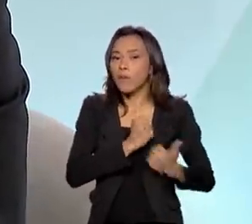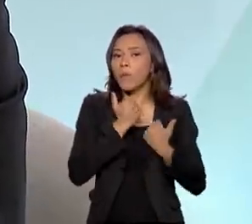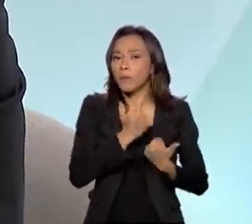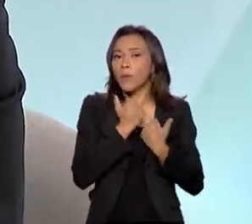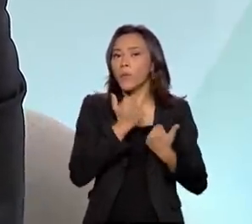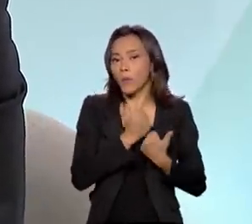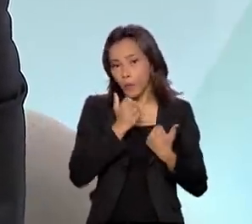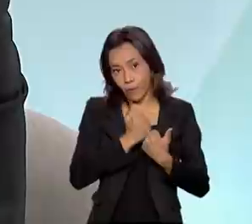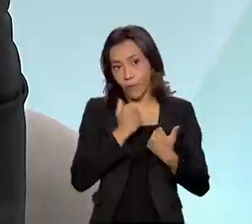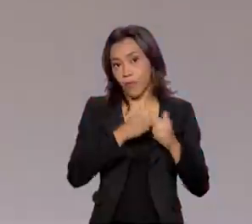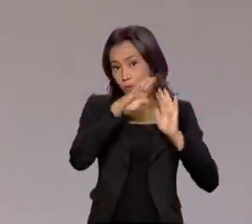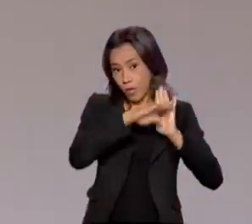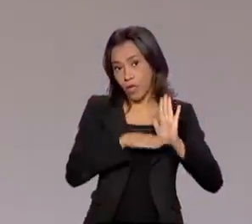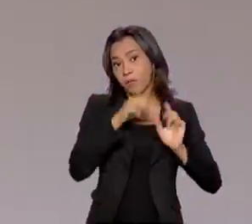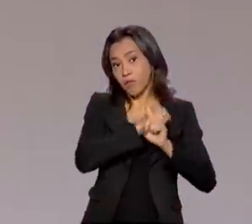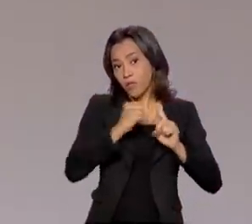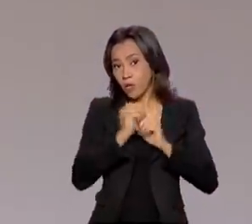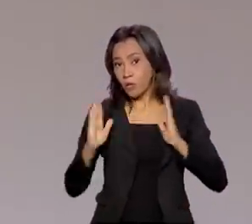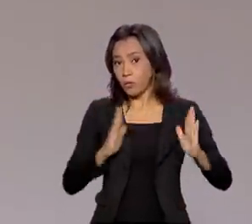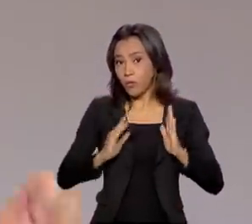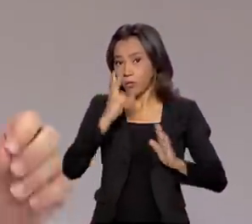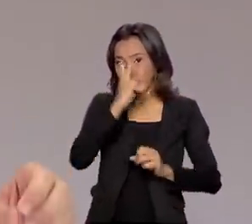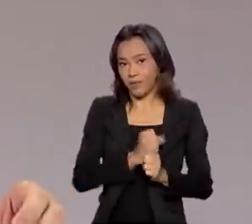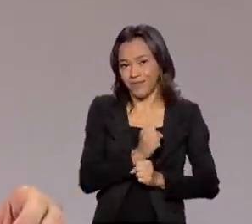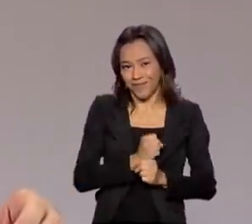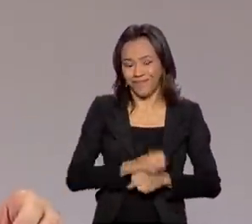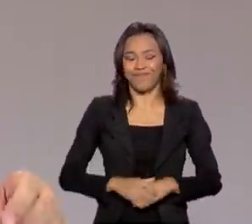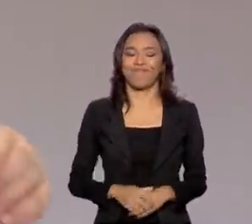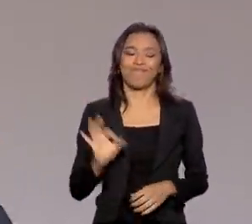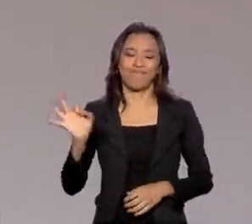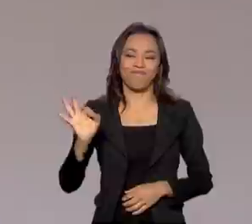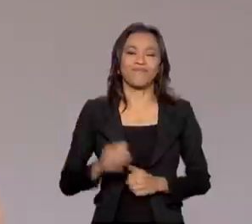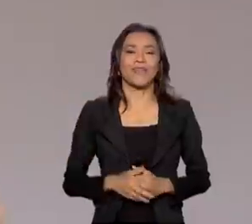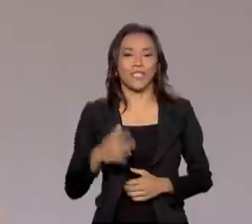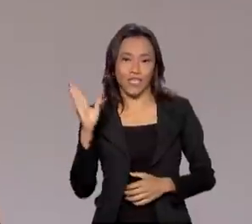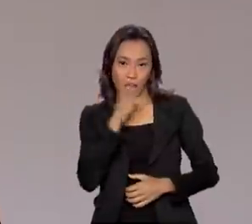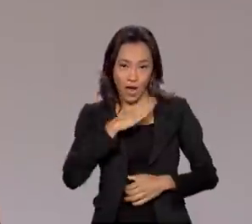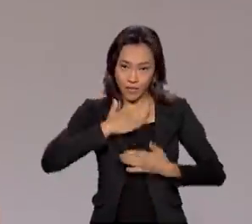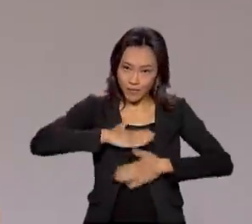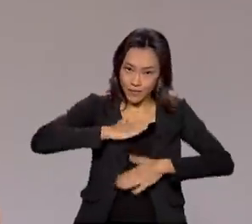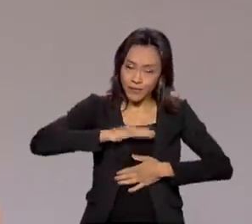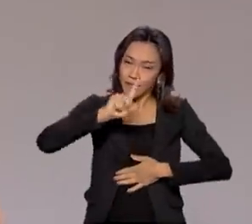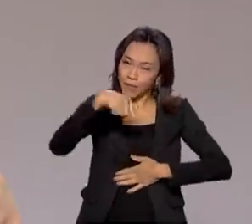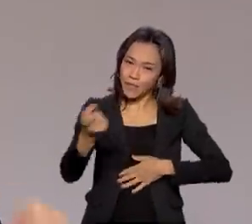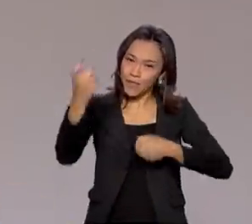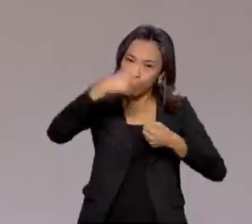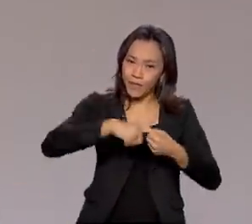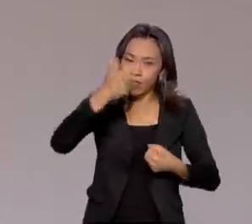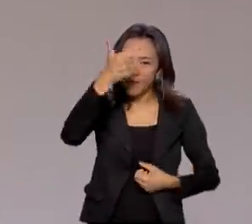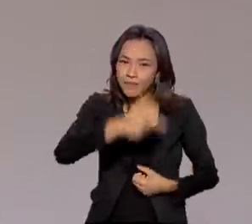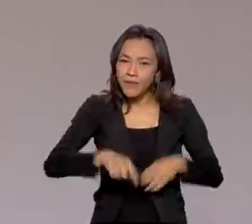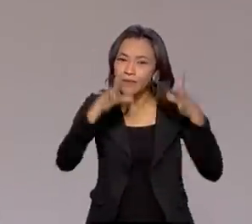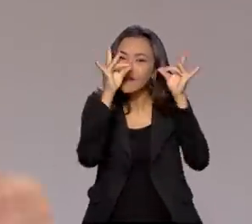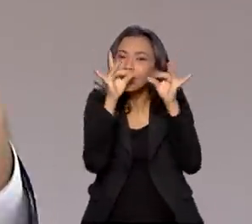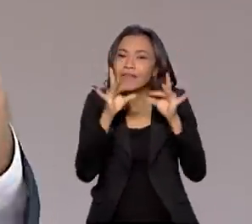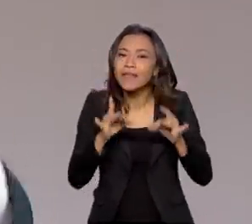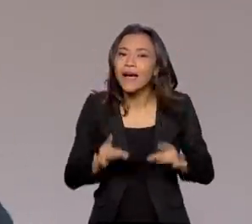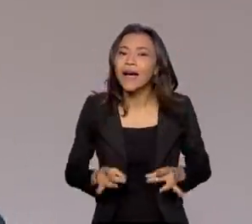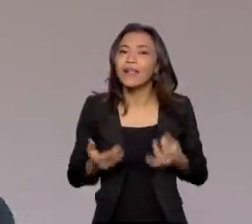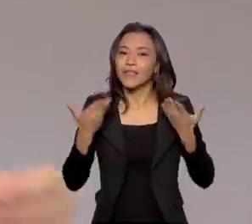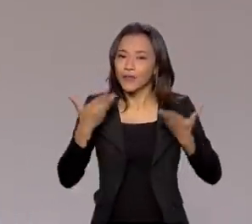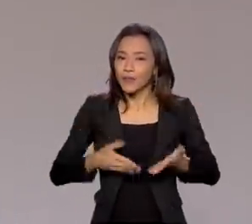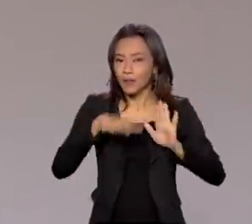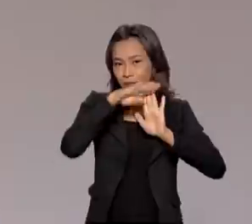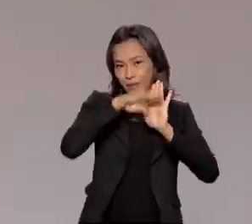menos dois anos. Perfeito, ministro. A gente vai para um rápido intervalo e a gente volta daqui a pouco com mais detalhes sobre o Auxílio Brasil